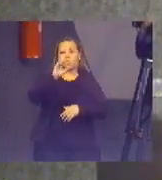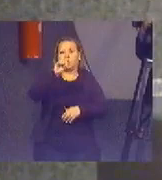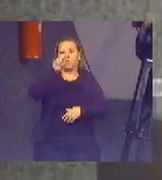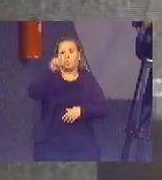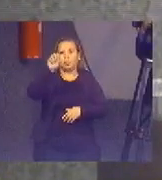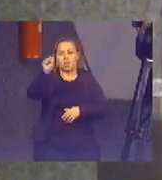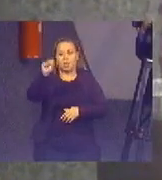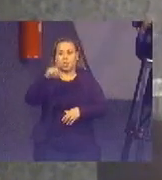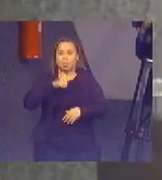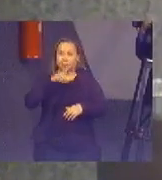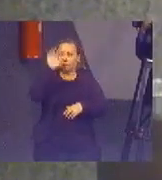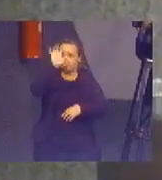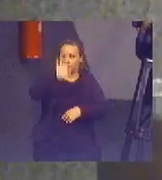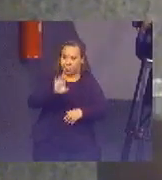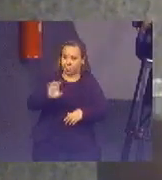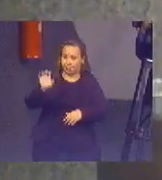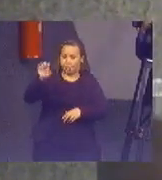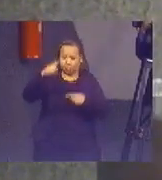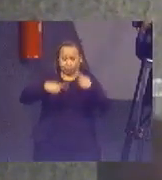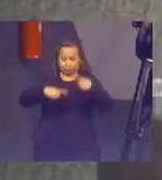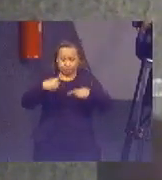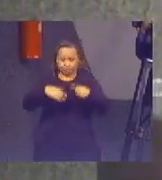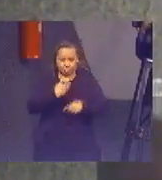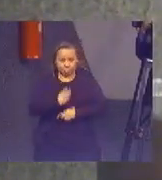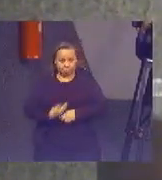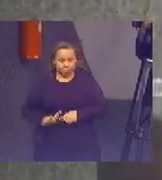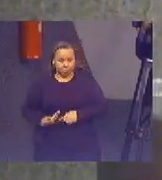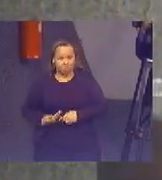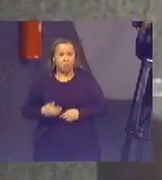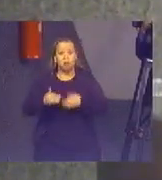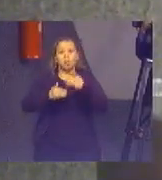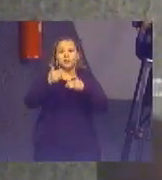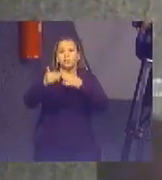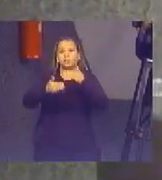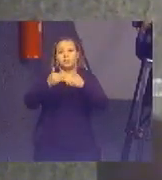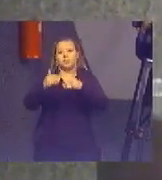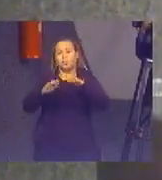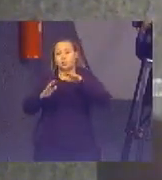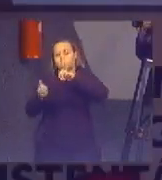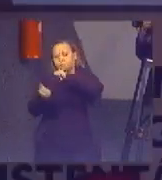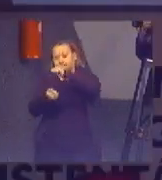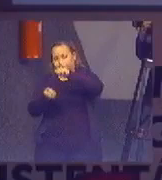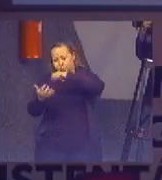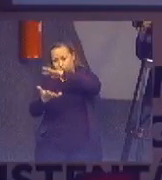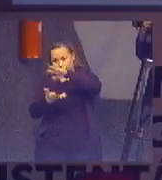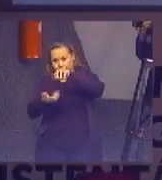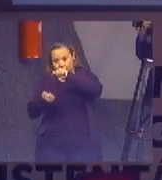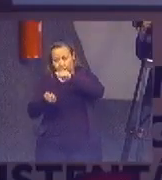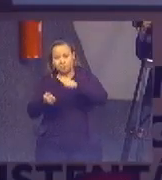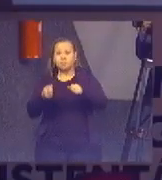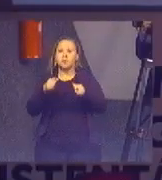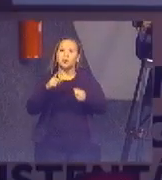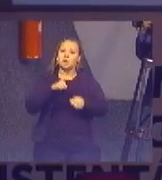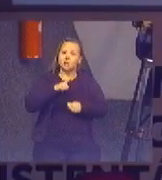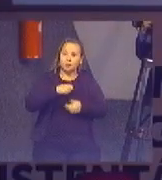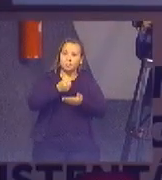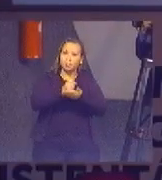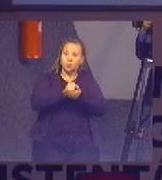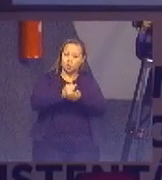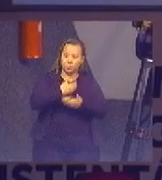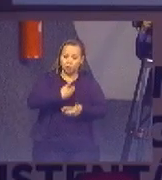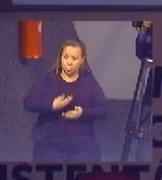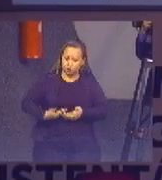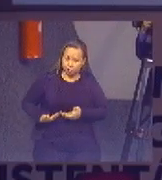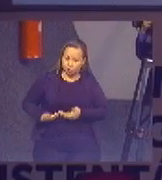públicas correlacionadas com os objetivos de desenvolvimento sustentável e houve uma mobilização do governo federal para implementar a Agenda